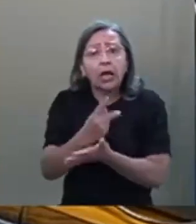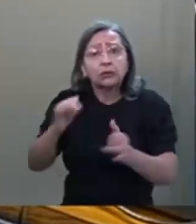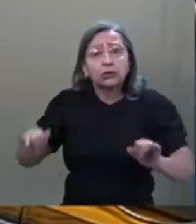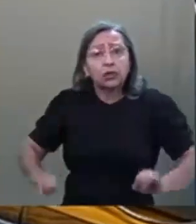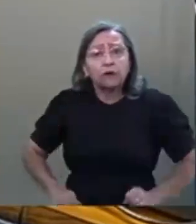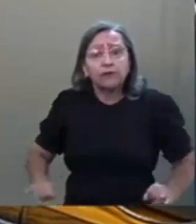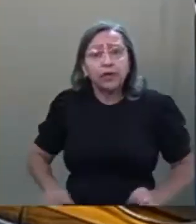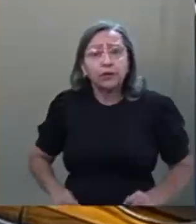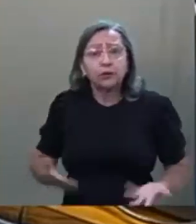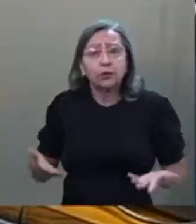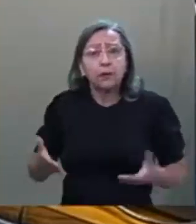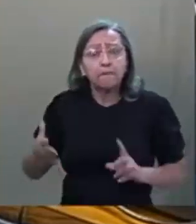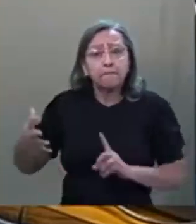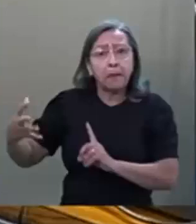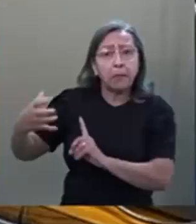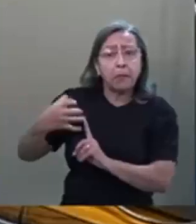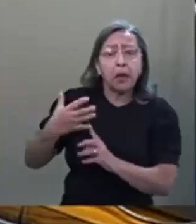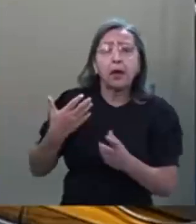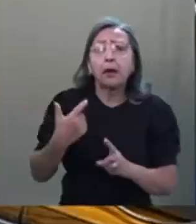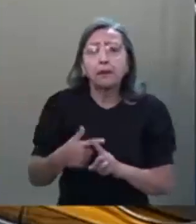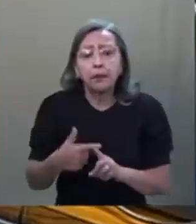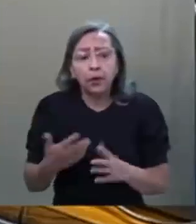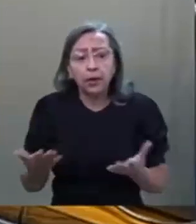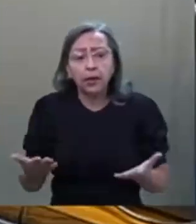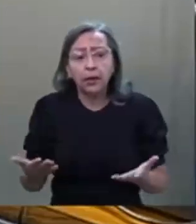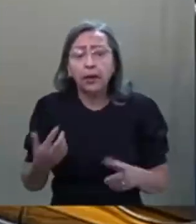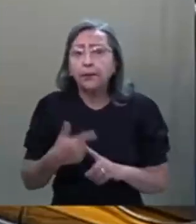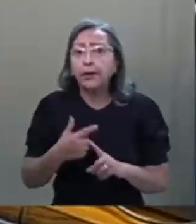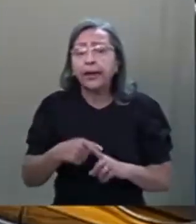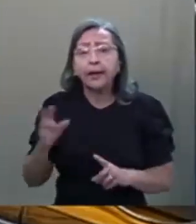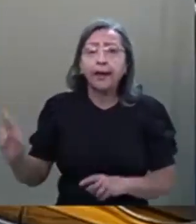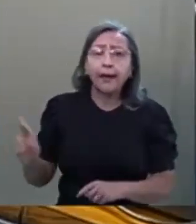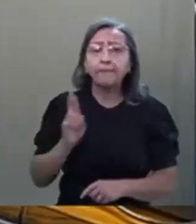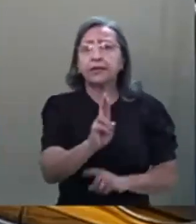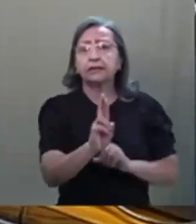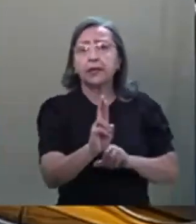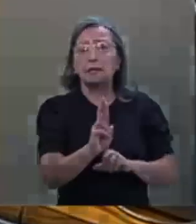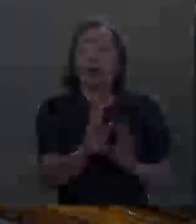porque ela representa os trabalhadores.